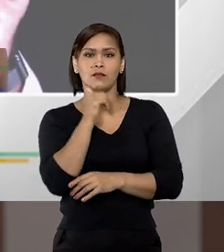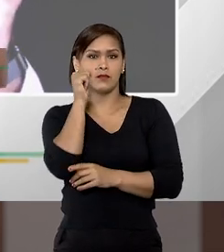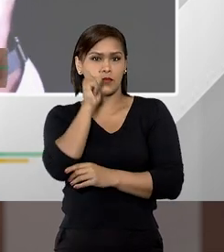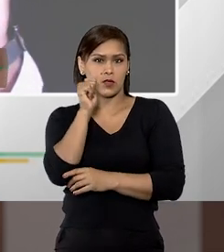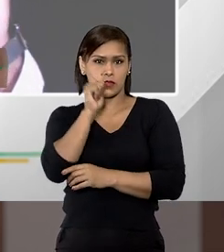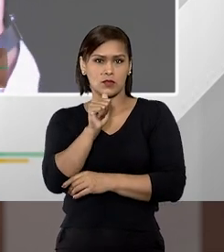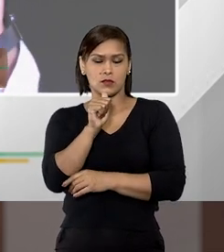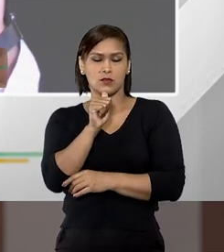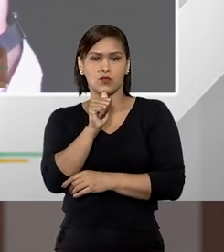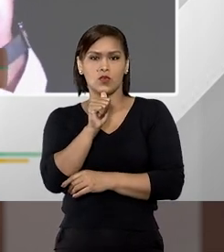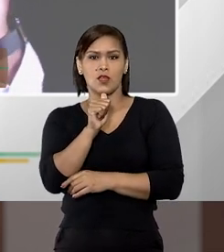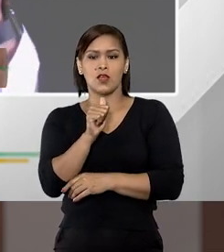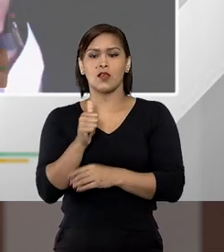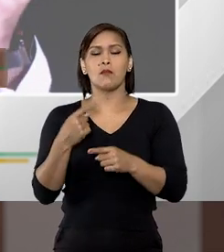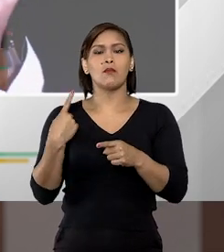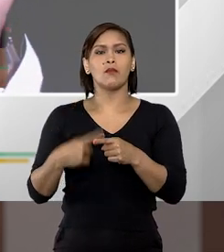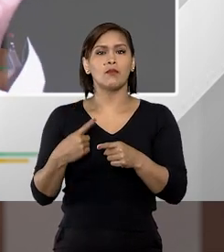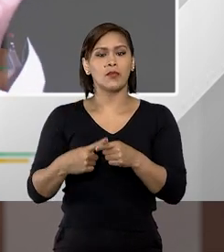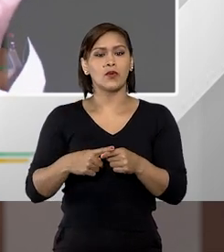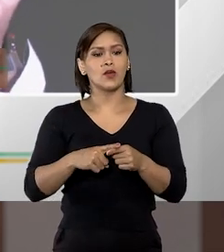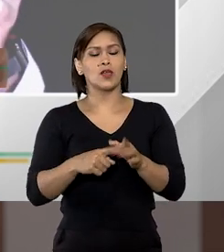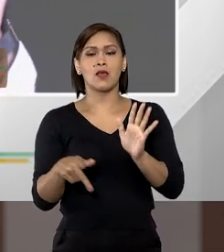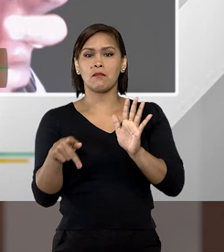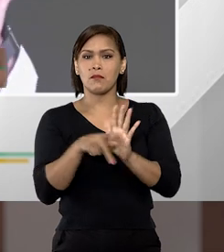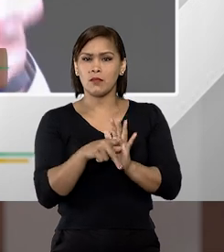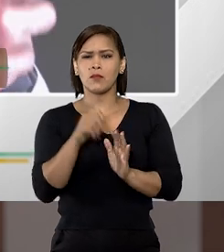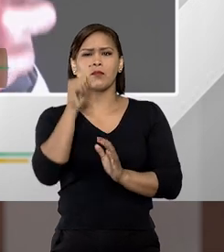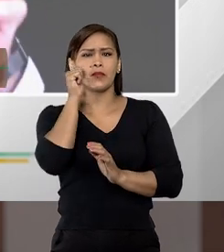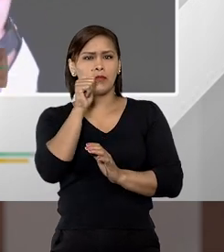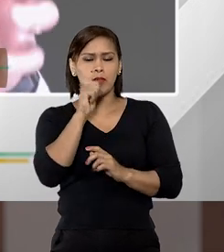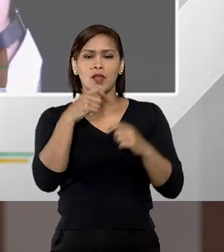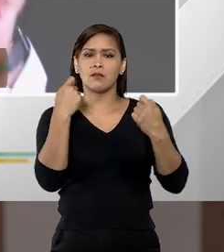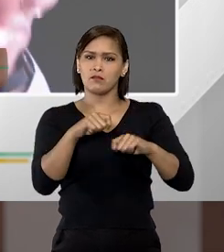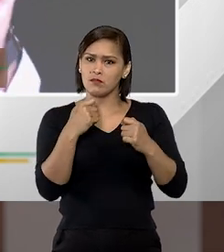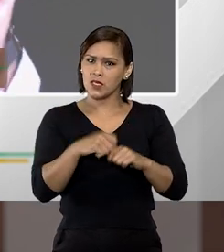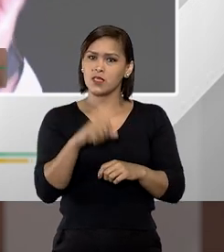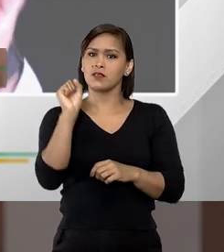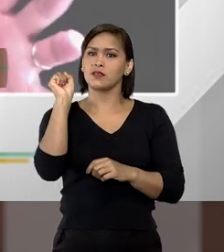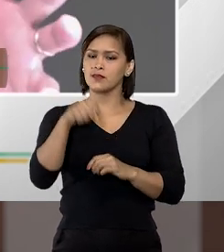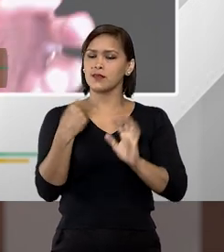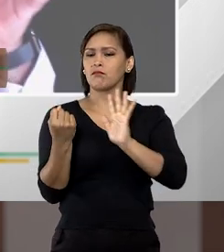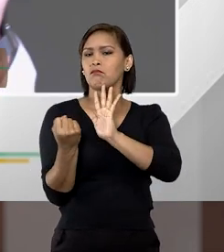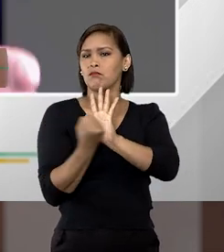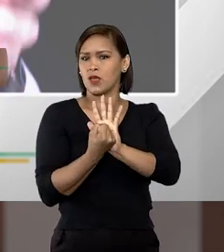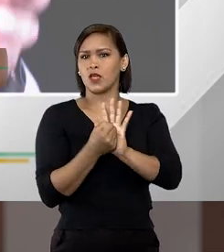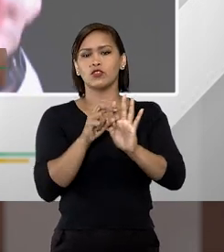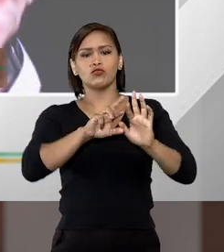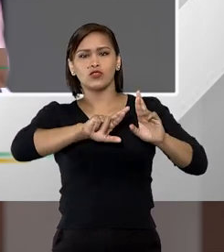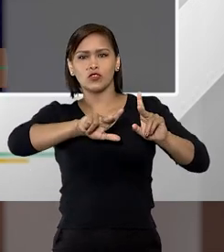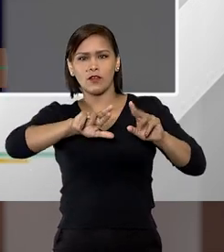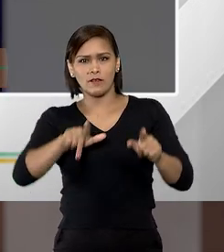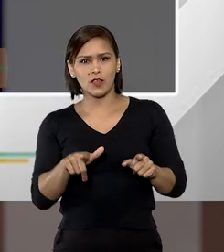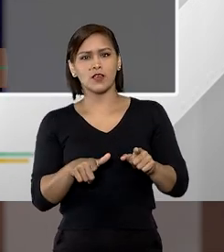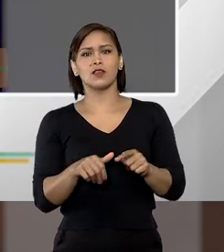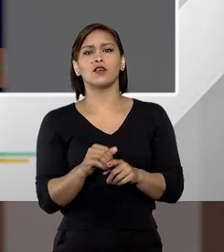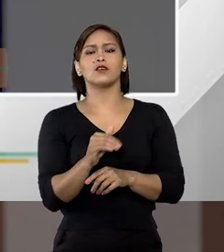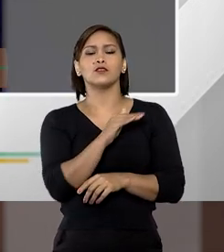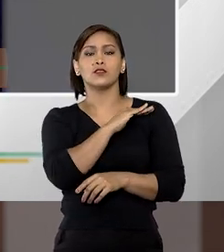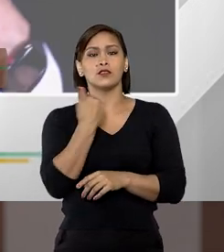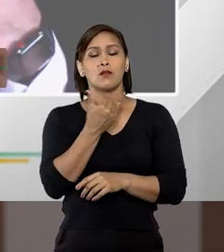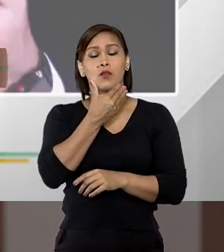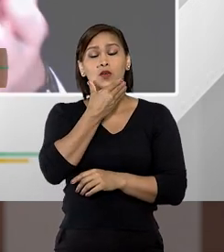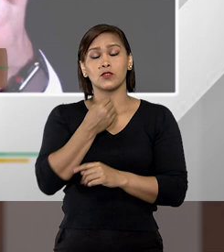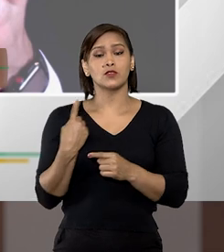de mulheres em decorrência de sua condição feminina, ela deve ser tutelada, sim, de forma diferente da morte dos homens.